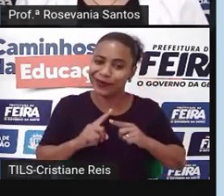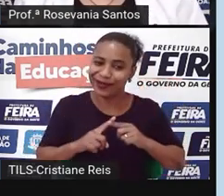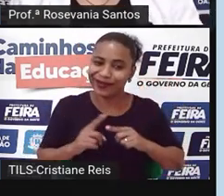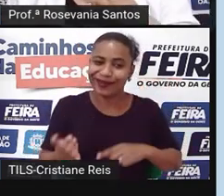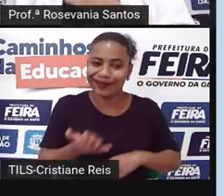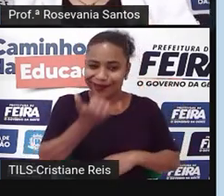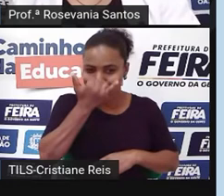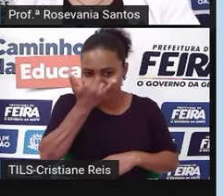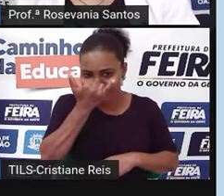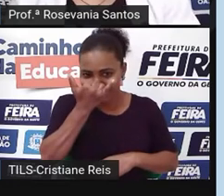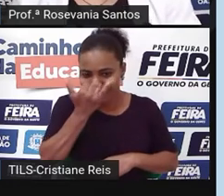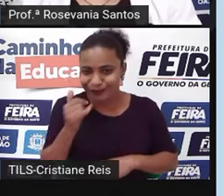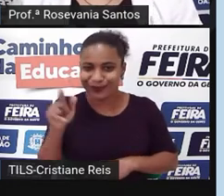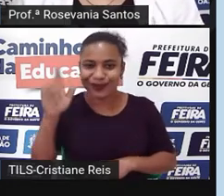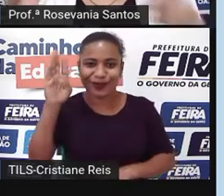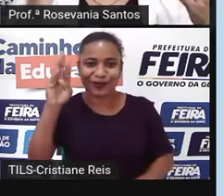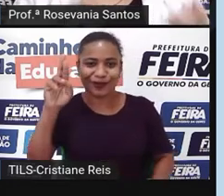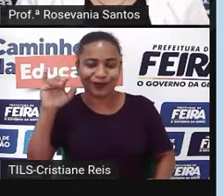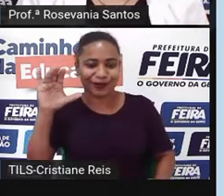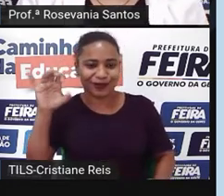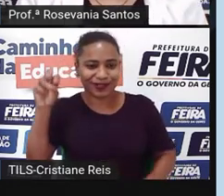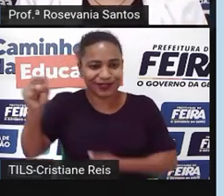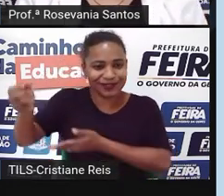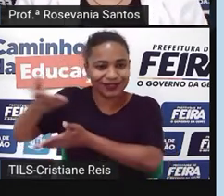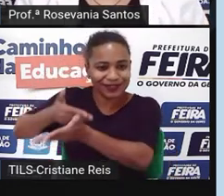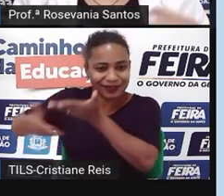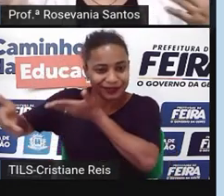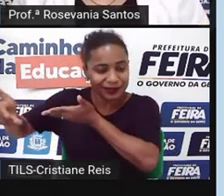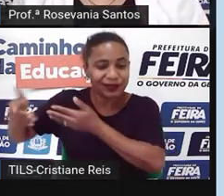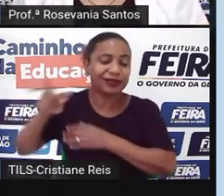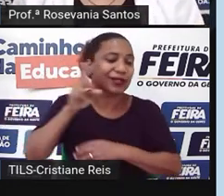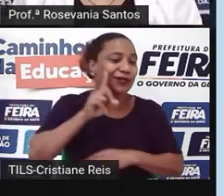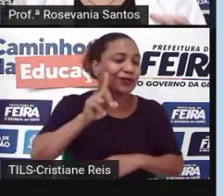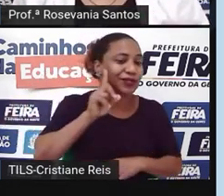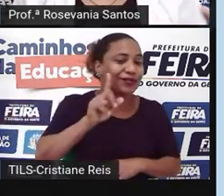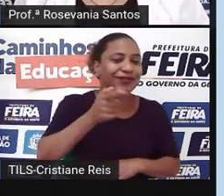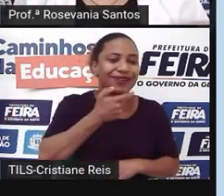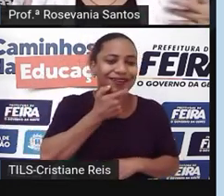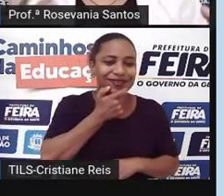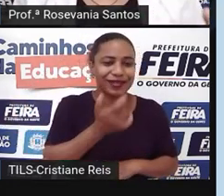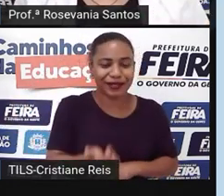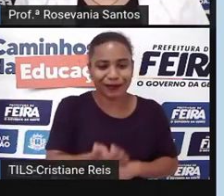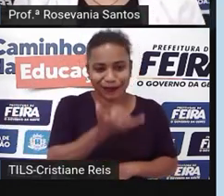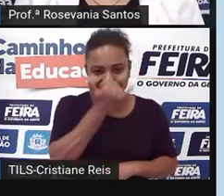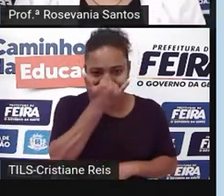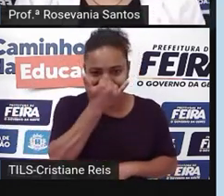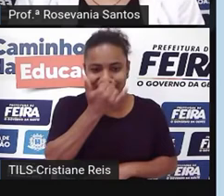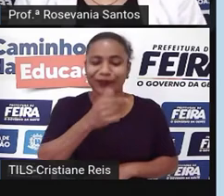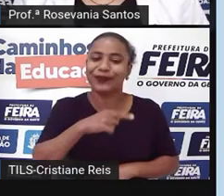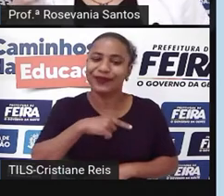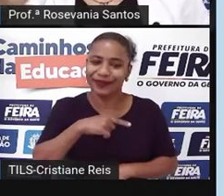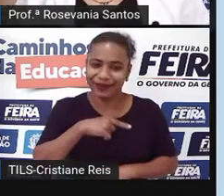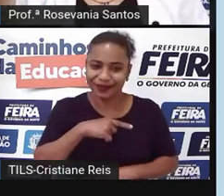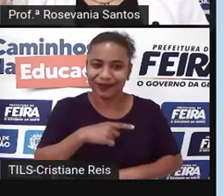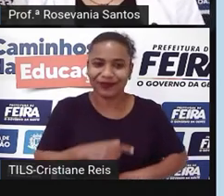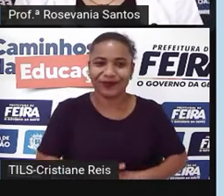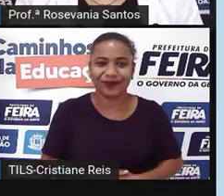desagradou, principalmente, os Estados Unidos e a Inglaterra, que é quem comercializa, né? Esses empréstimos com o mundo.